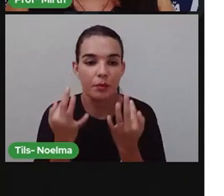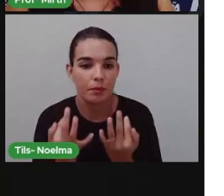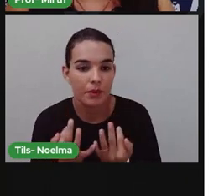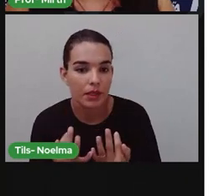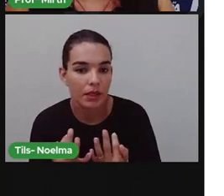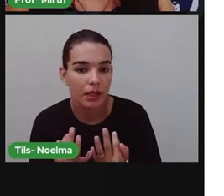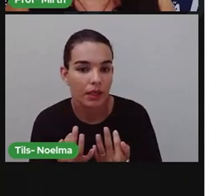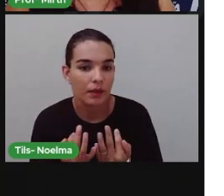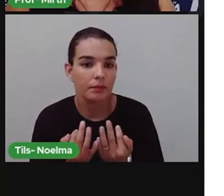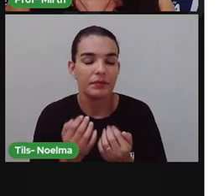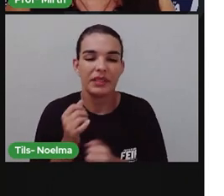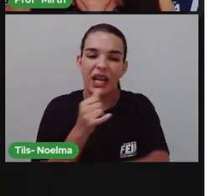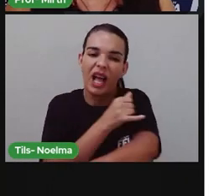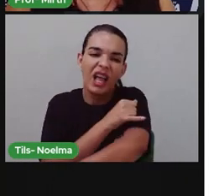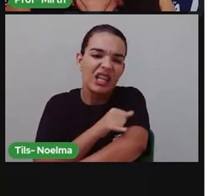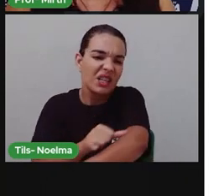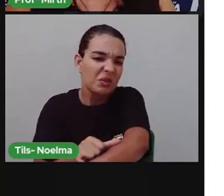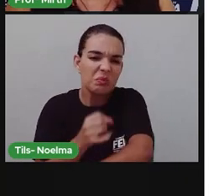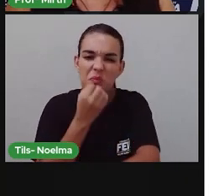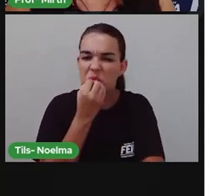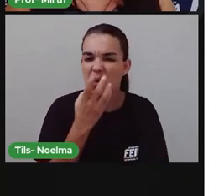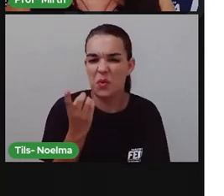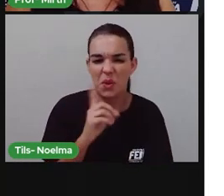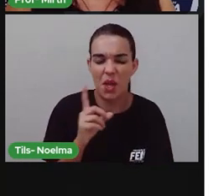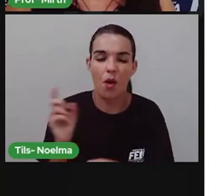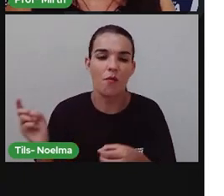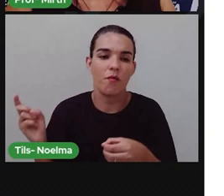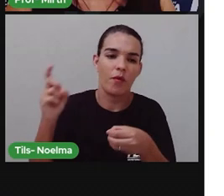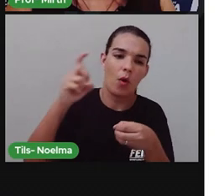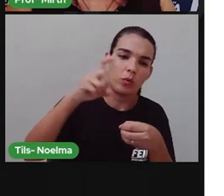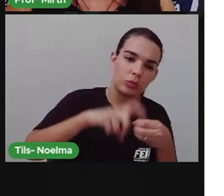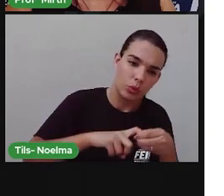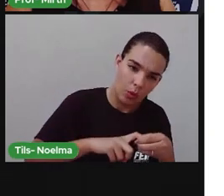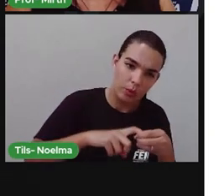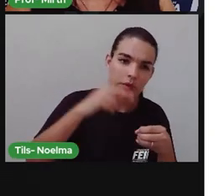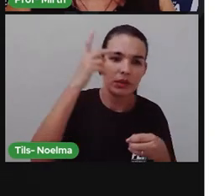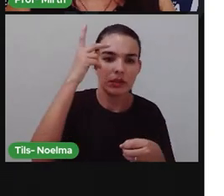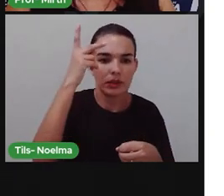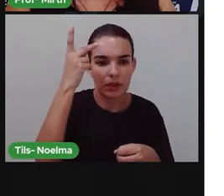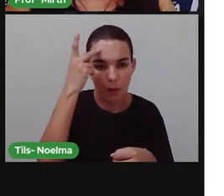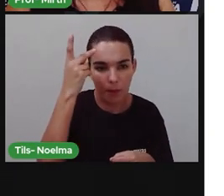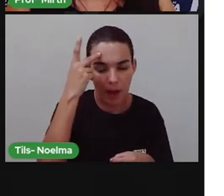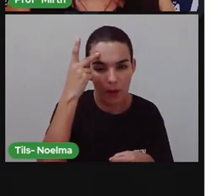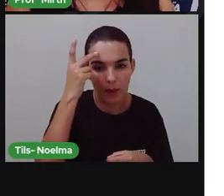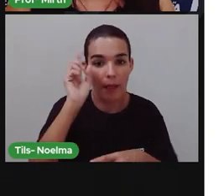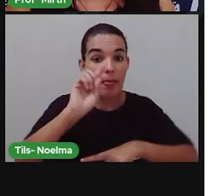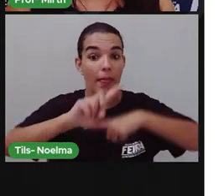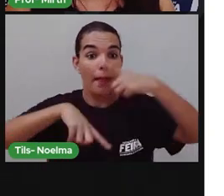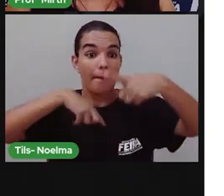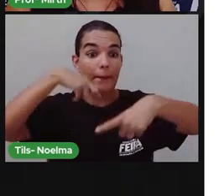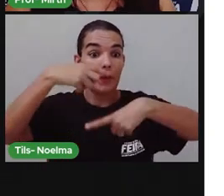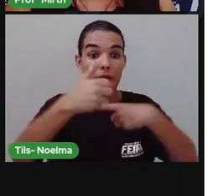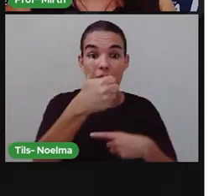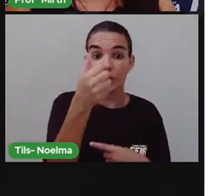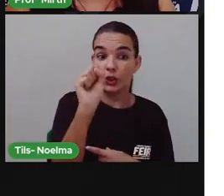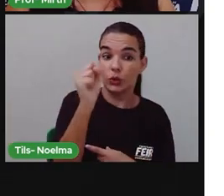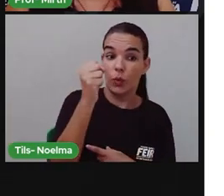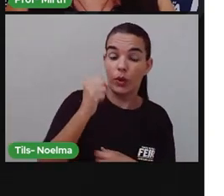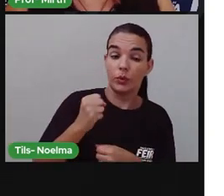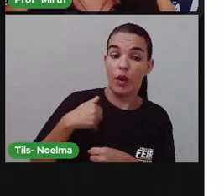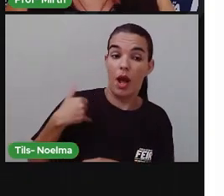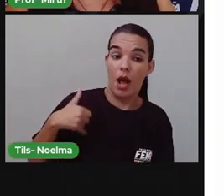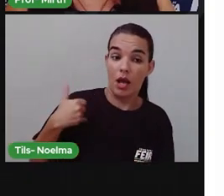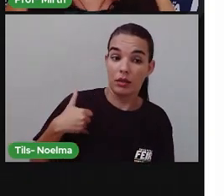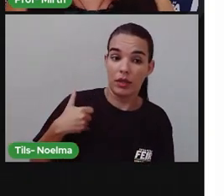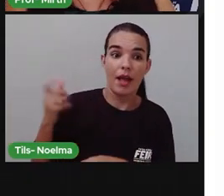Brodóski. Com 18 anos, retorna para o Rio e ingressa na Escola Nacional de Belas Artes.